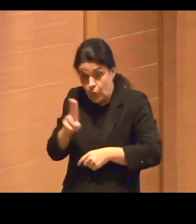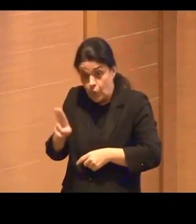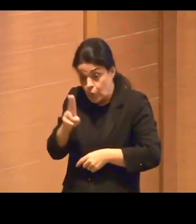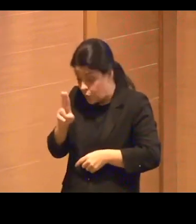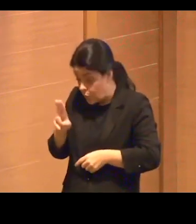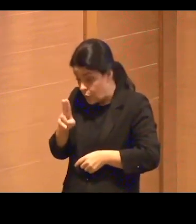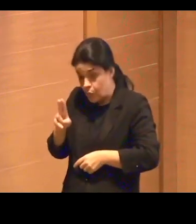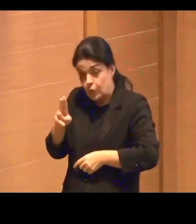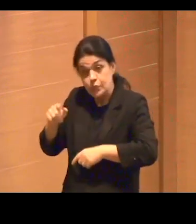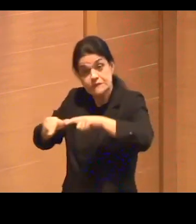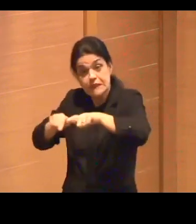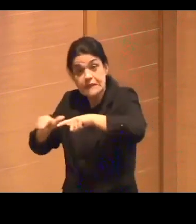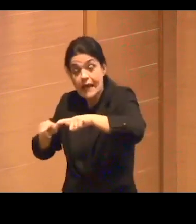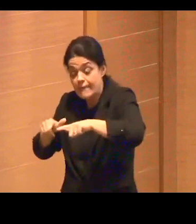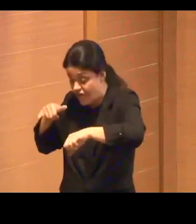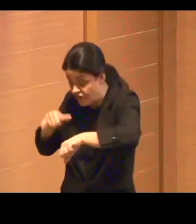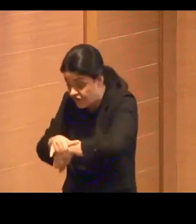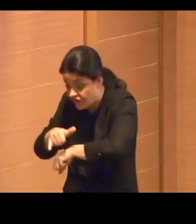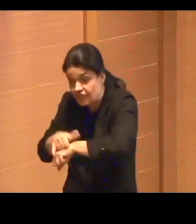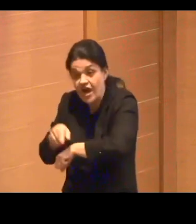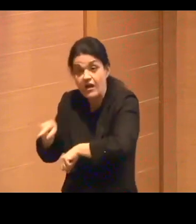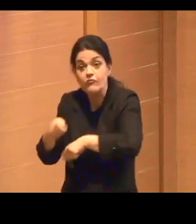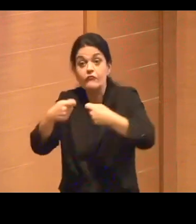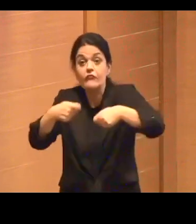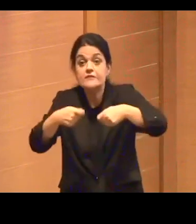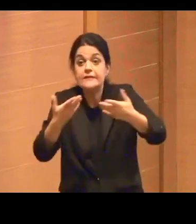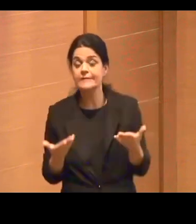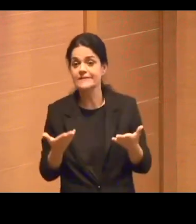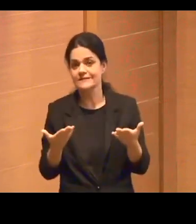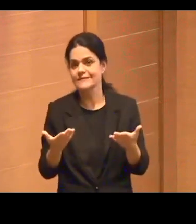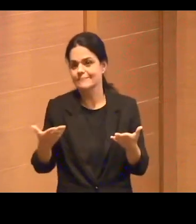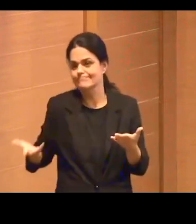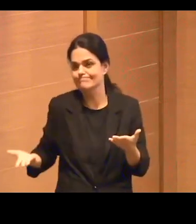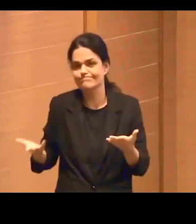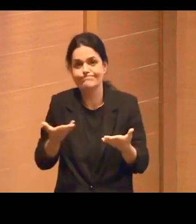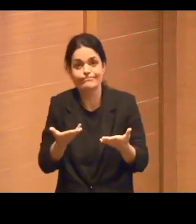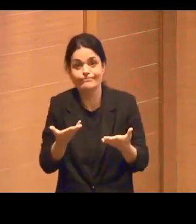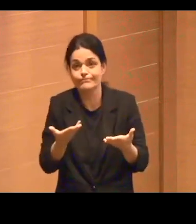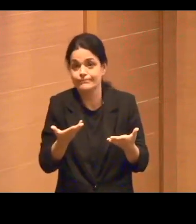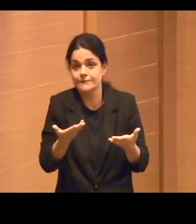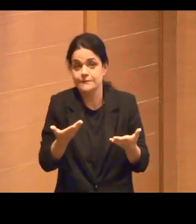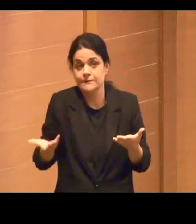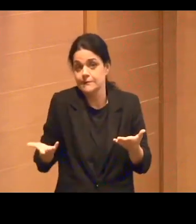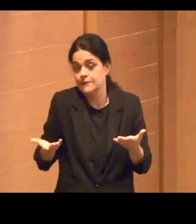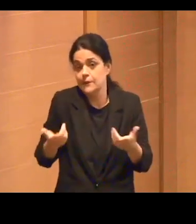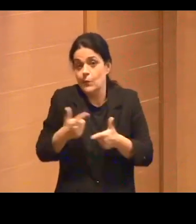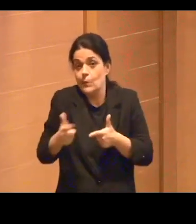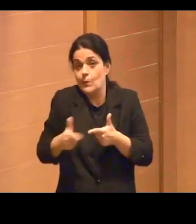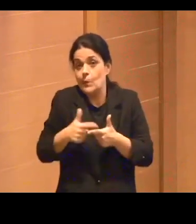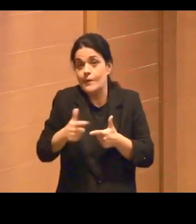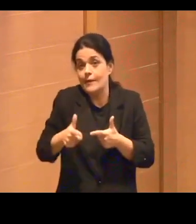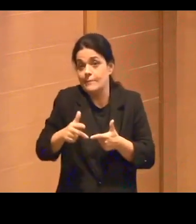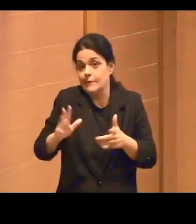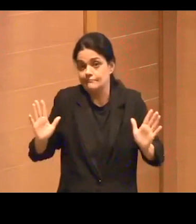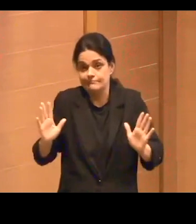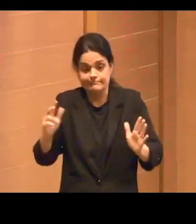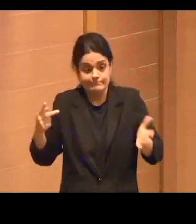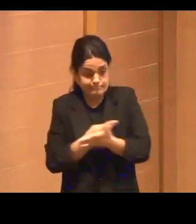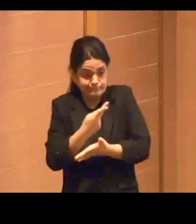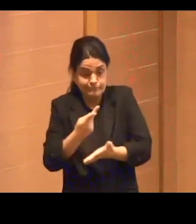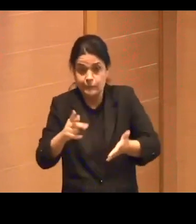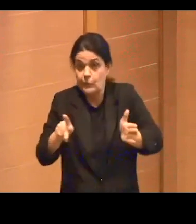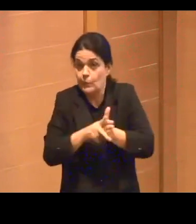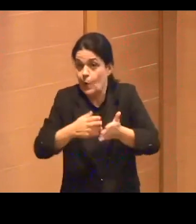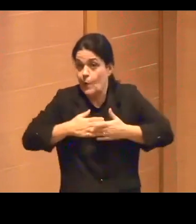instrumento de trabalho falha e é você que tem que compensar. Então, ela está propondo, acho interessante, um organismo de